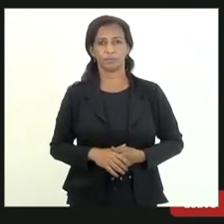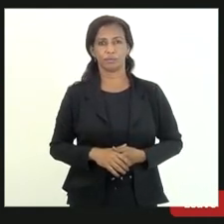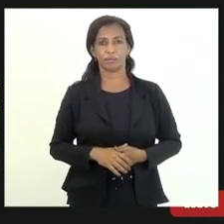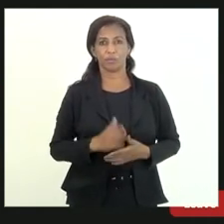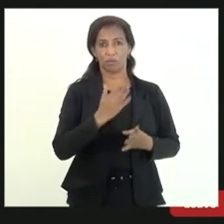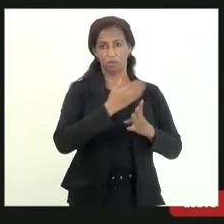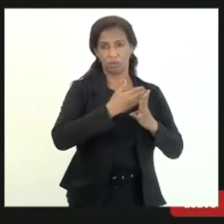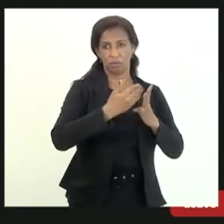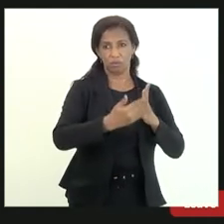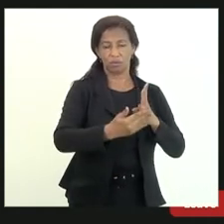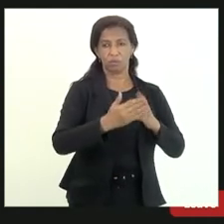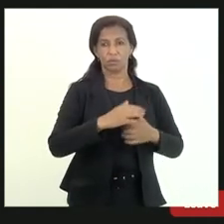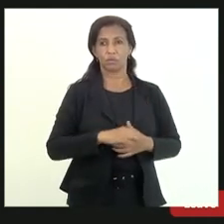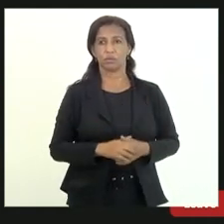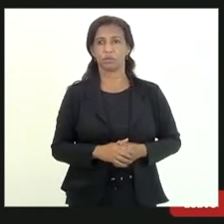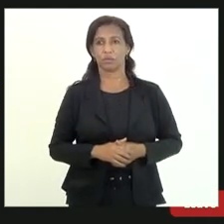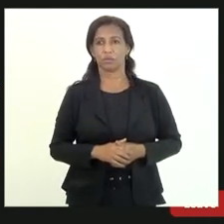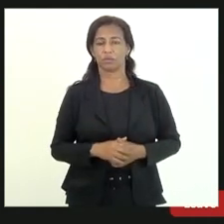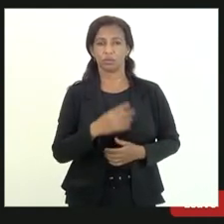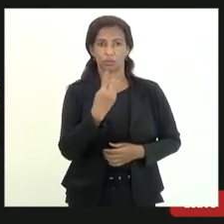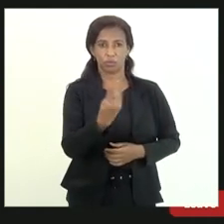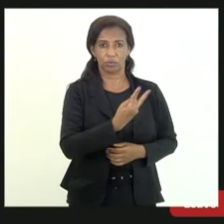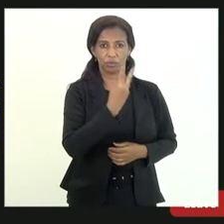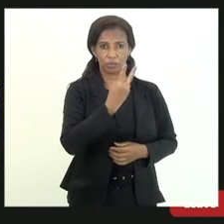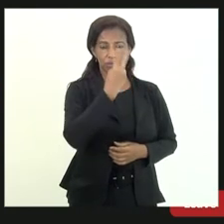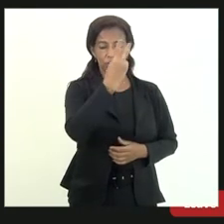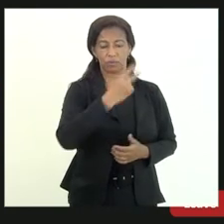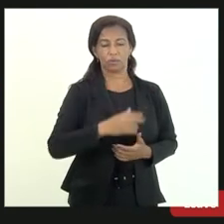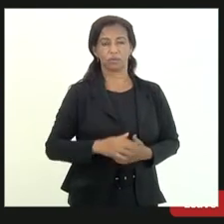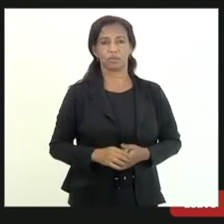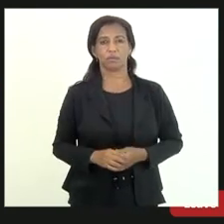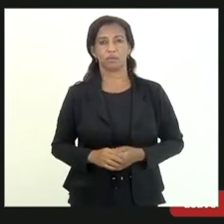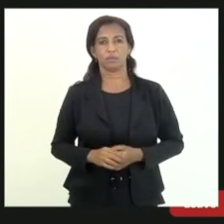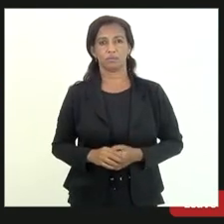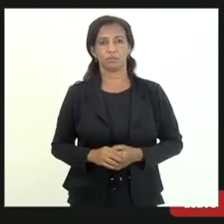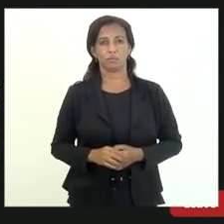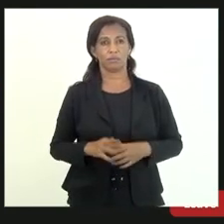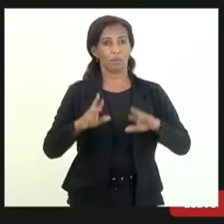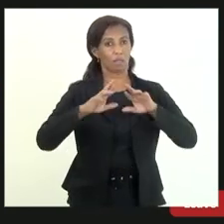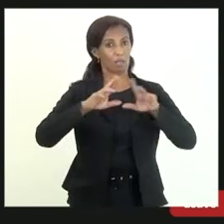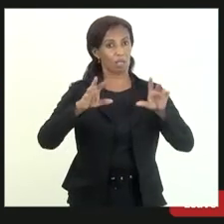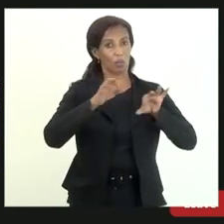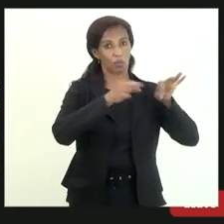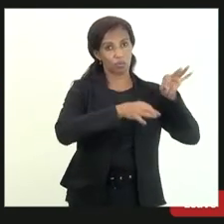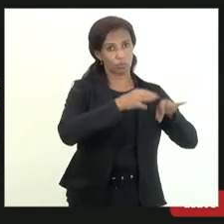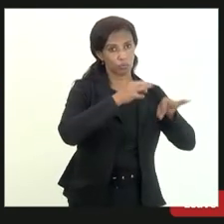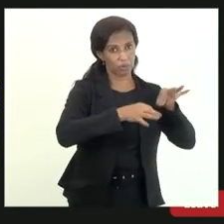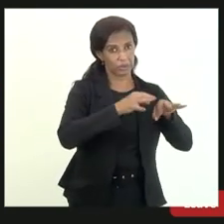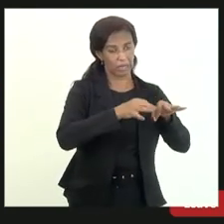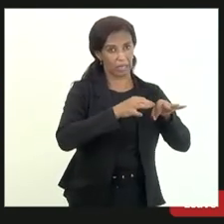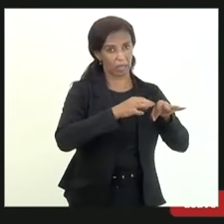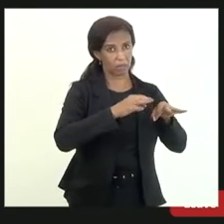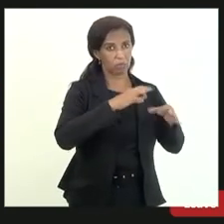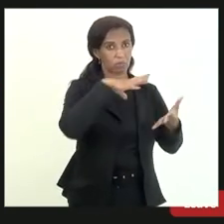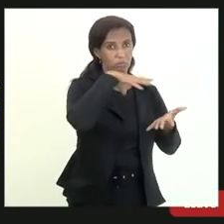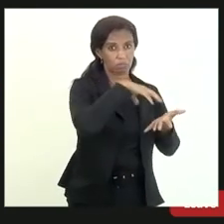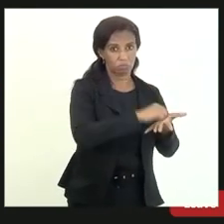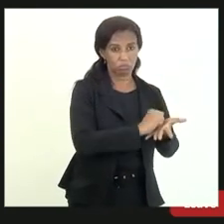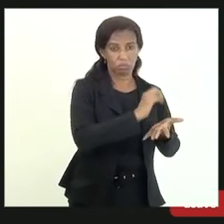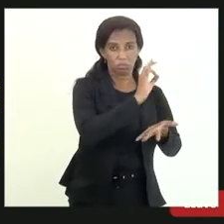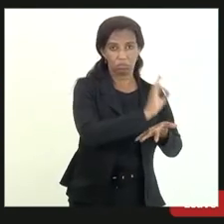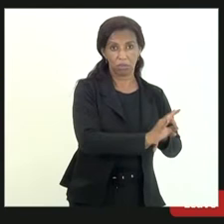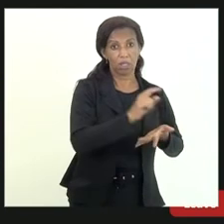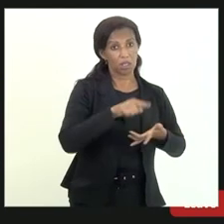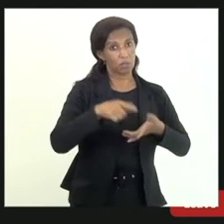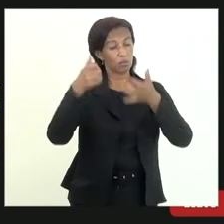créditos nos valores não ajuizados então isso justifica